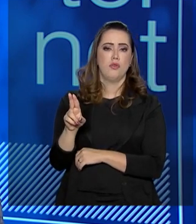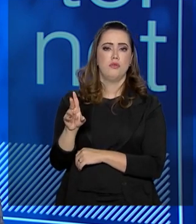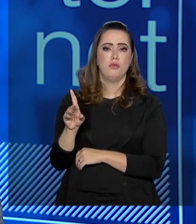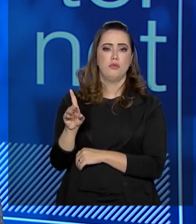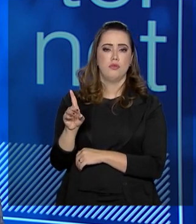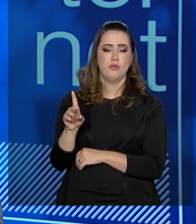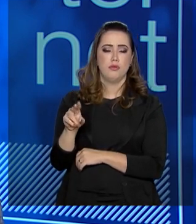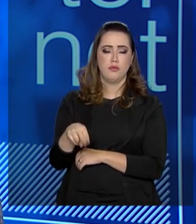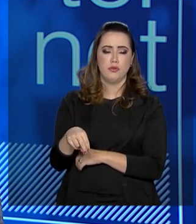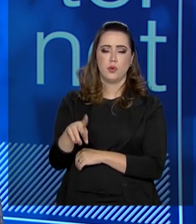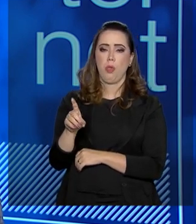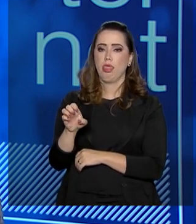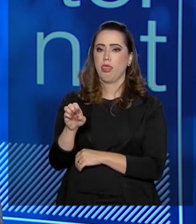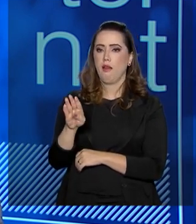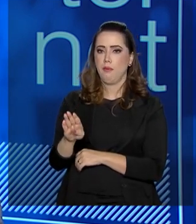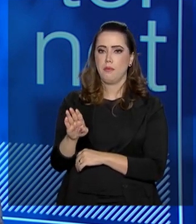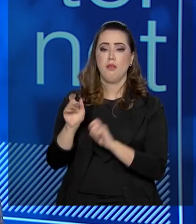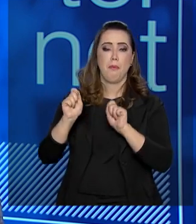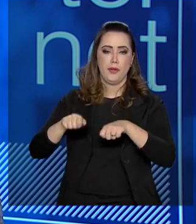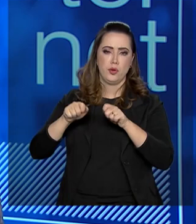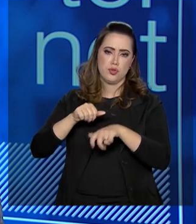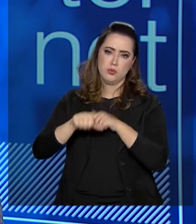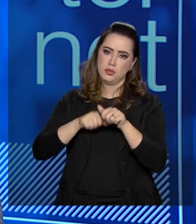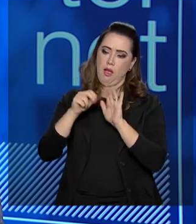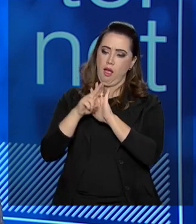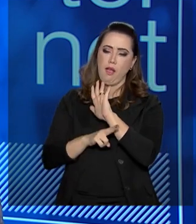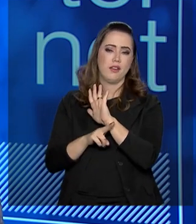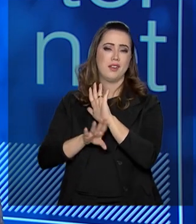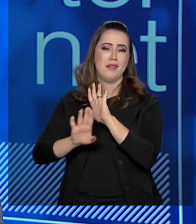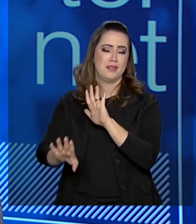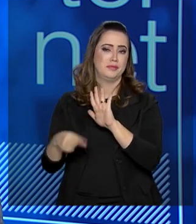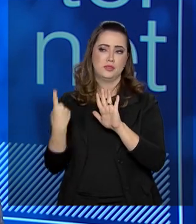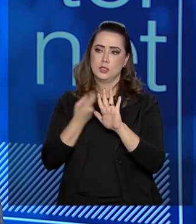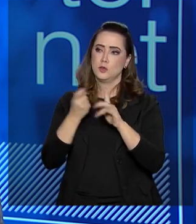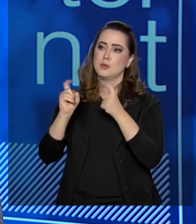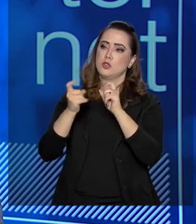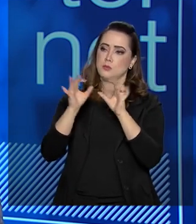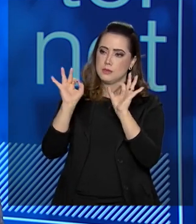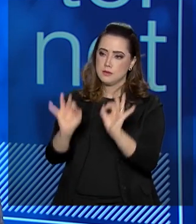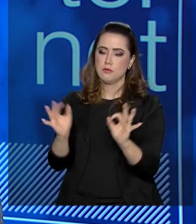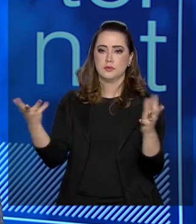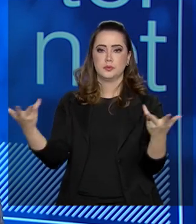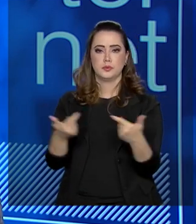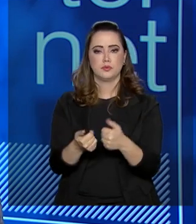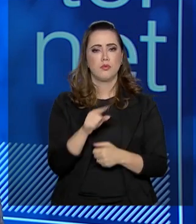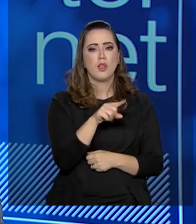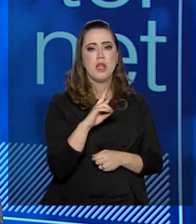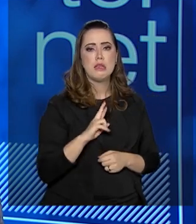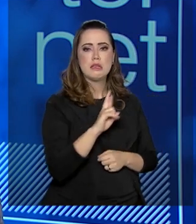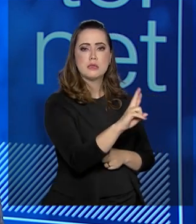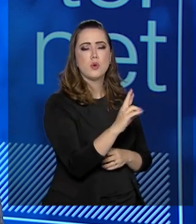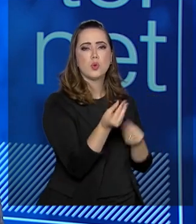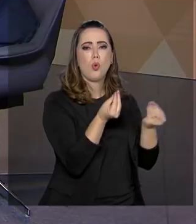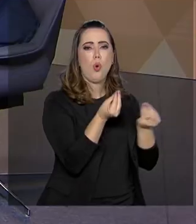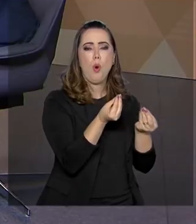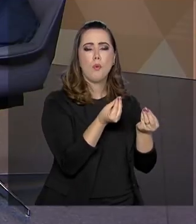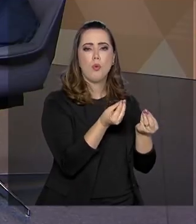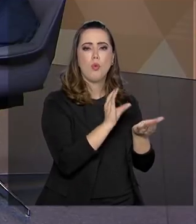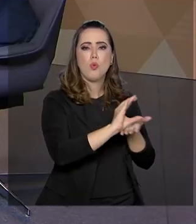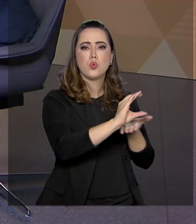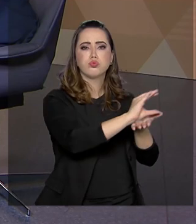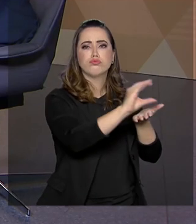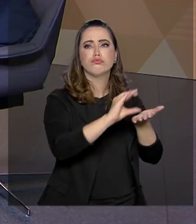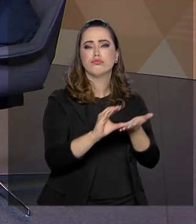qualquer regra, mas não terá eficiência para termos uma forma de gestão eficiente. A aplicabilidade dos recursos. aplicabilidade dos recursos